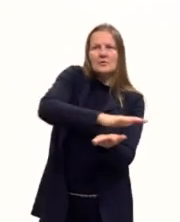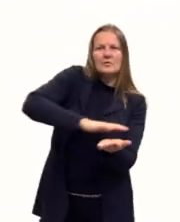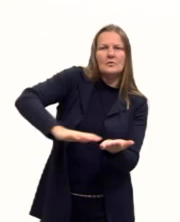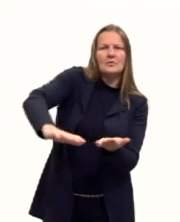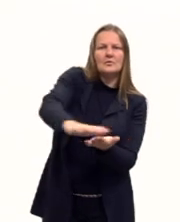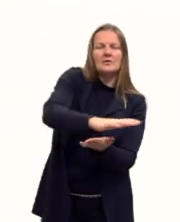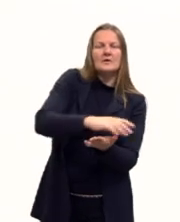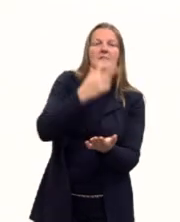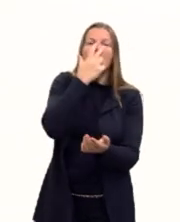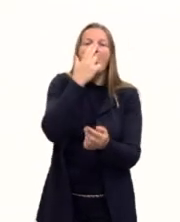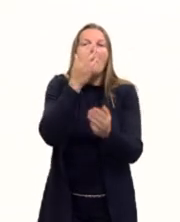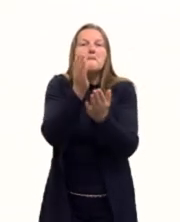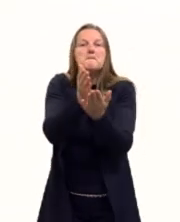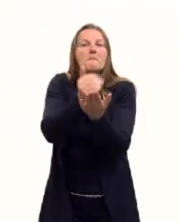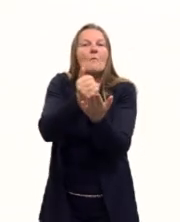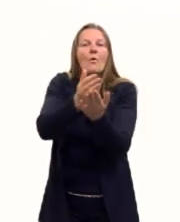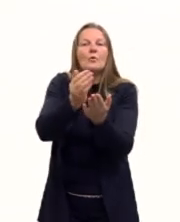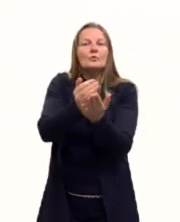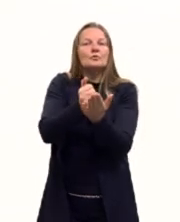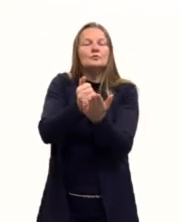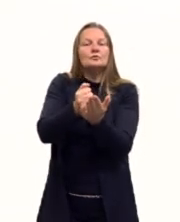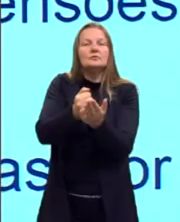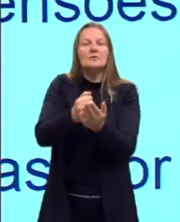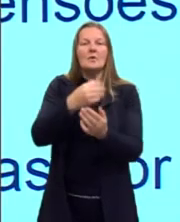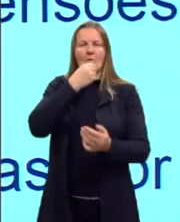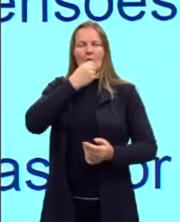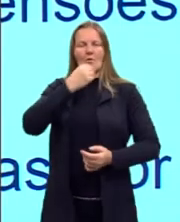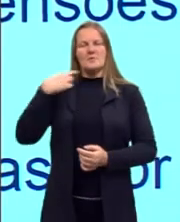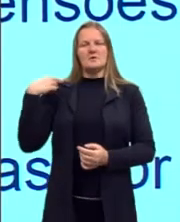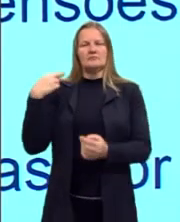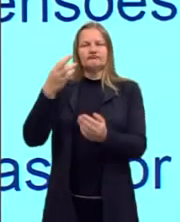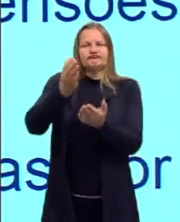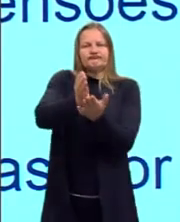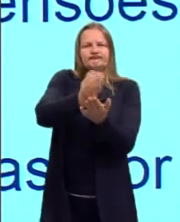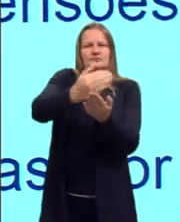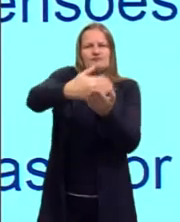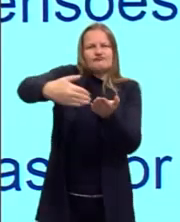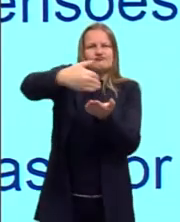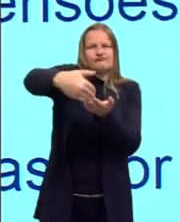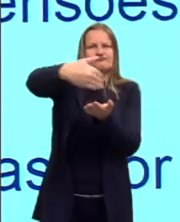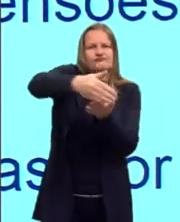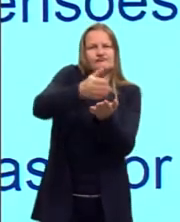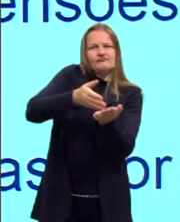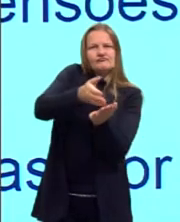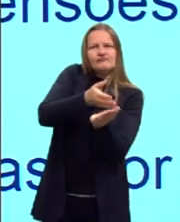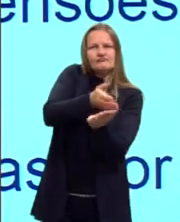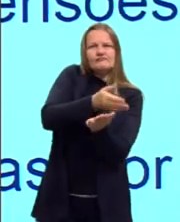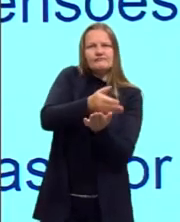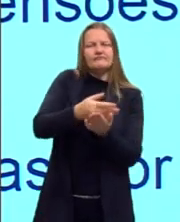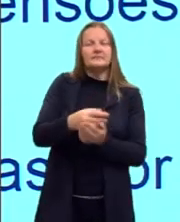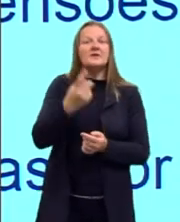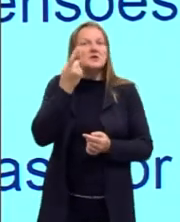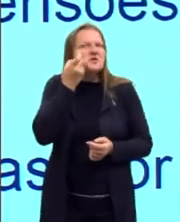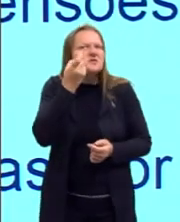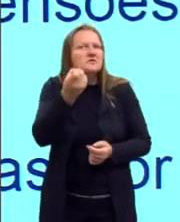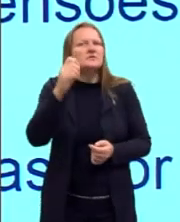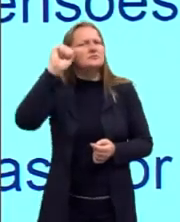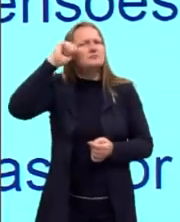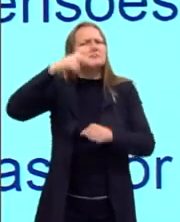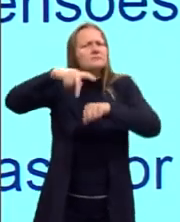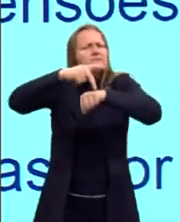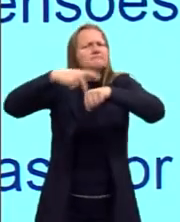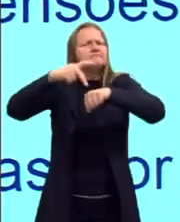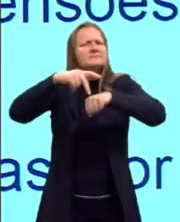fosse um bolo sendo dividido por ele. Então, essa conferência foi feita para mediar os interesses desses países, para